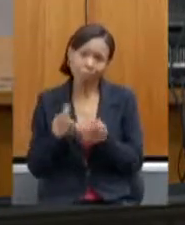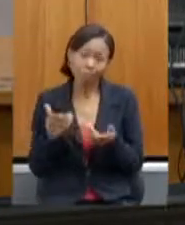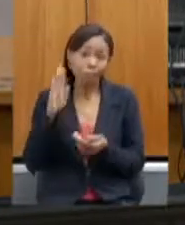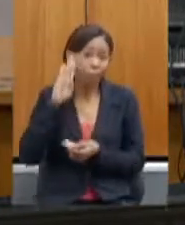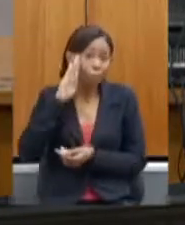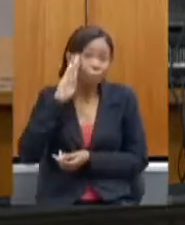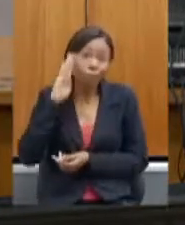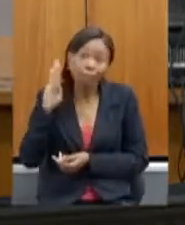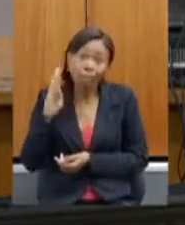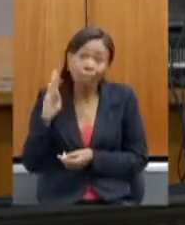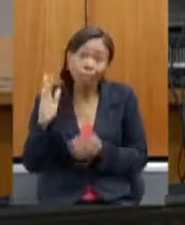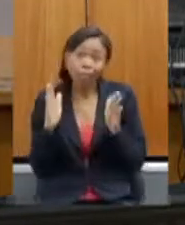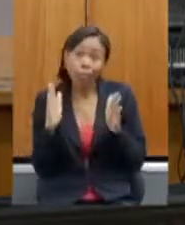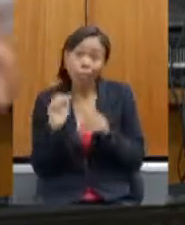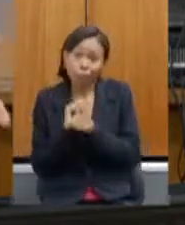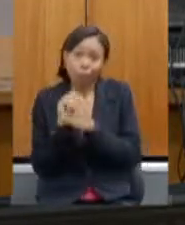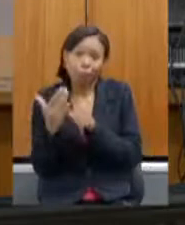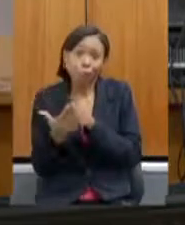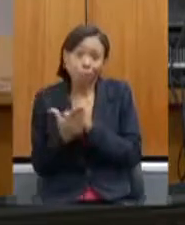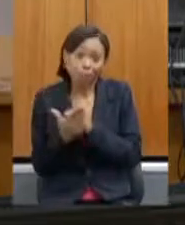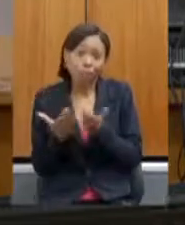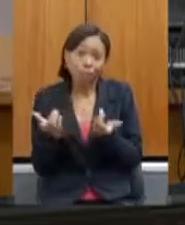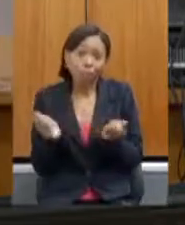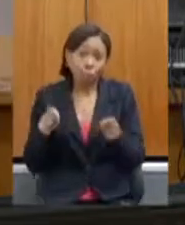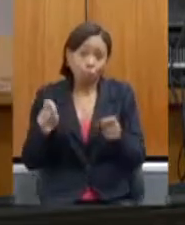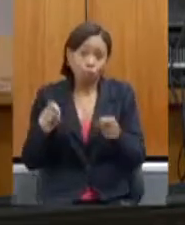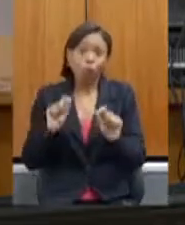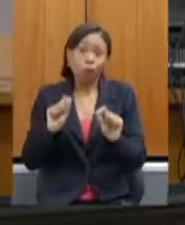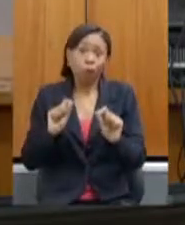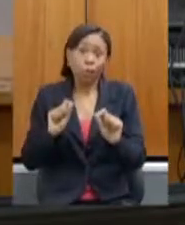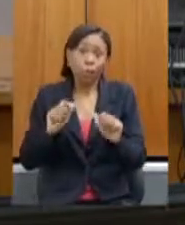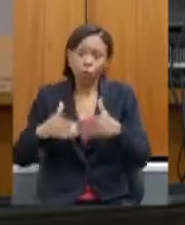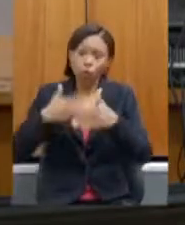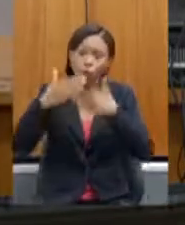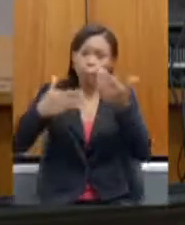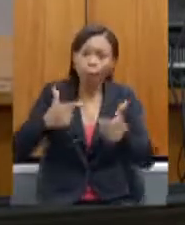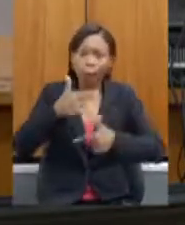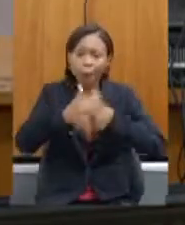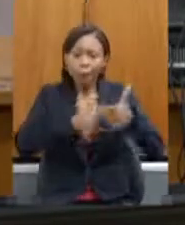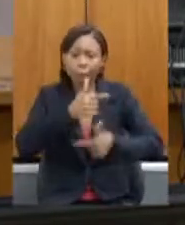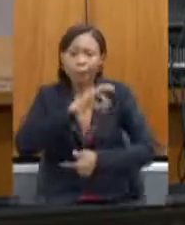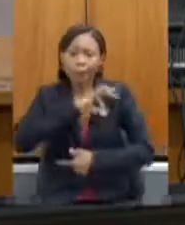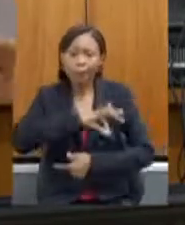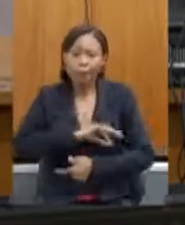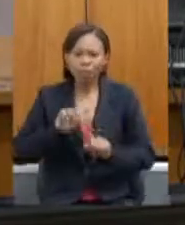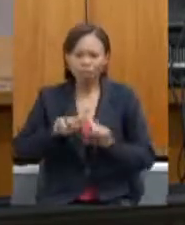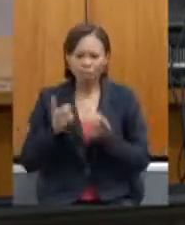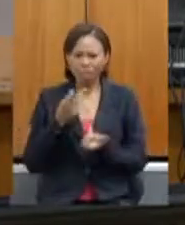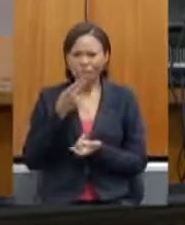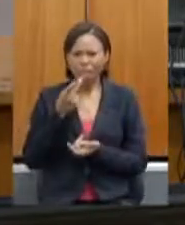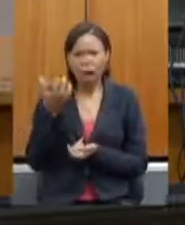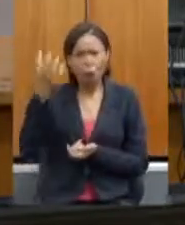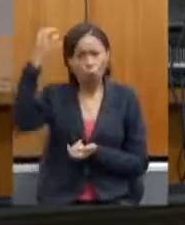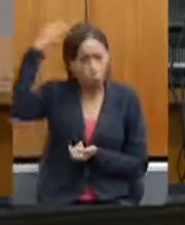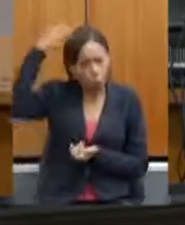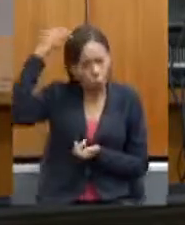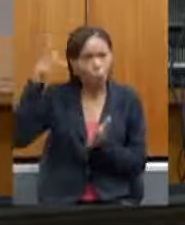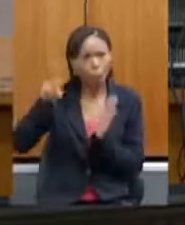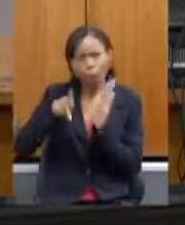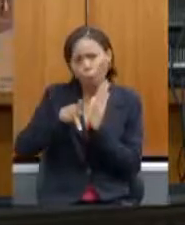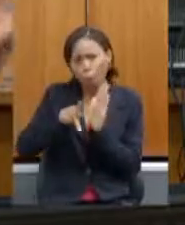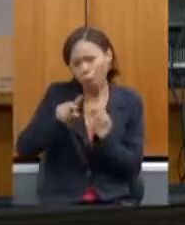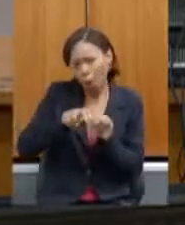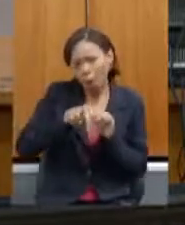situações que iriam gerar emprego e renda. Então, não aceito a gente culpar a pandemia por tudo, não estar